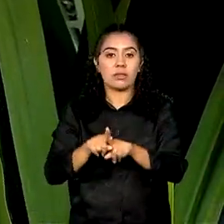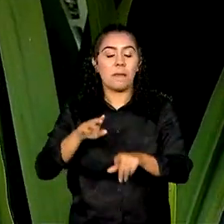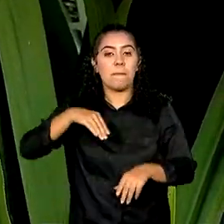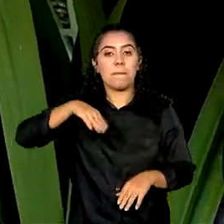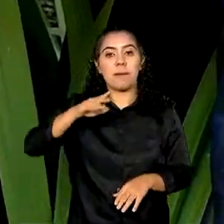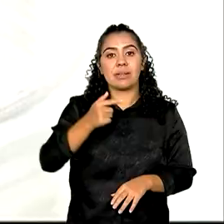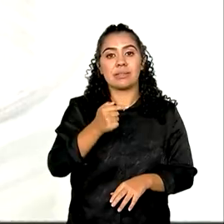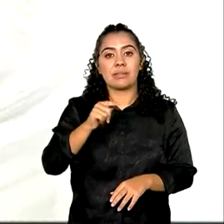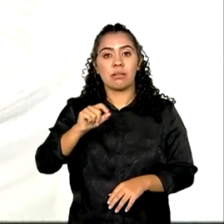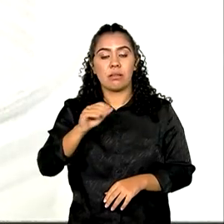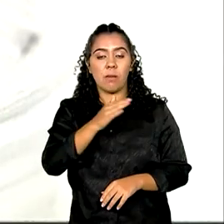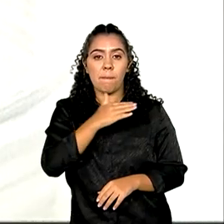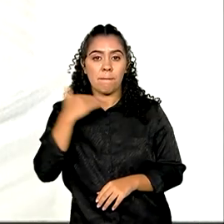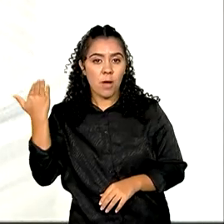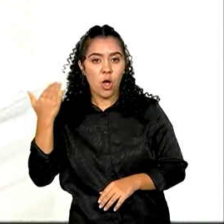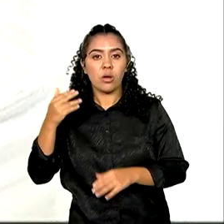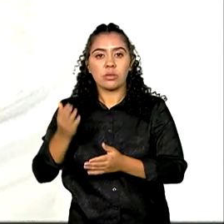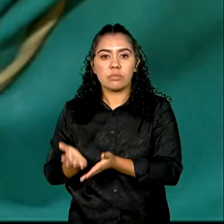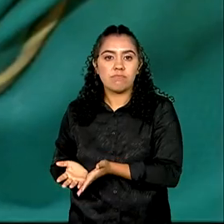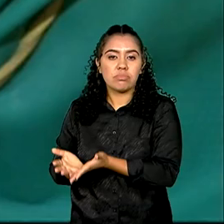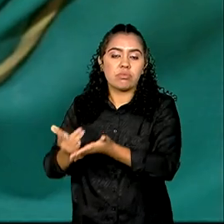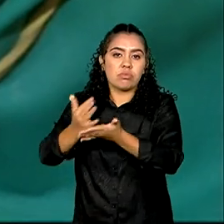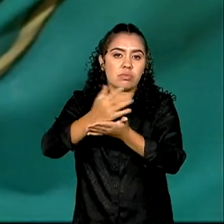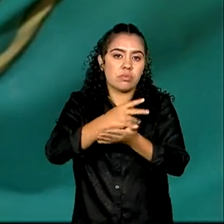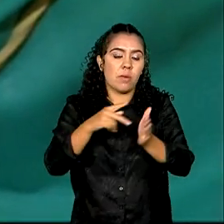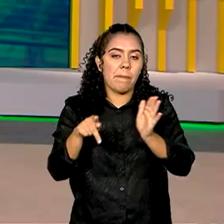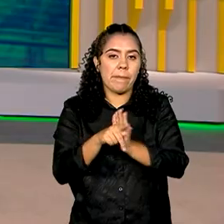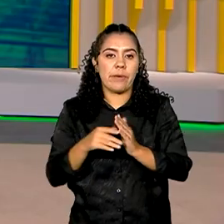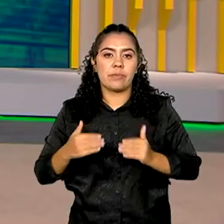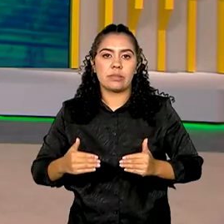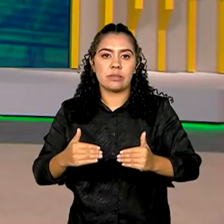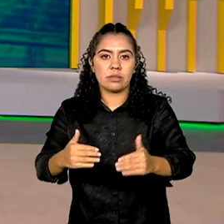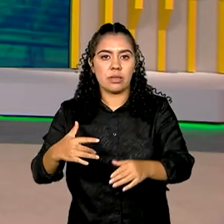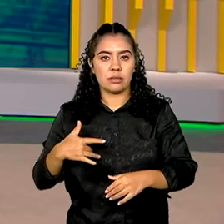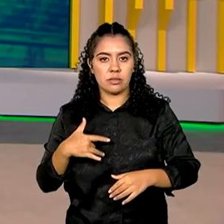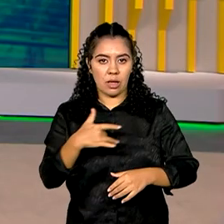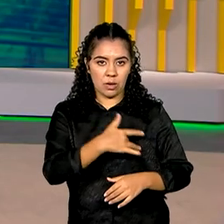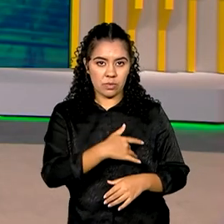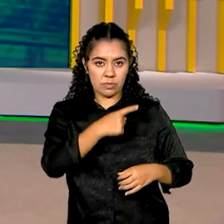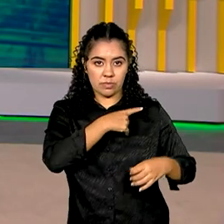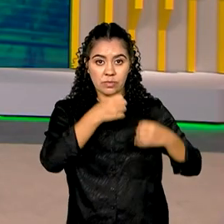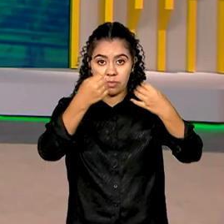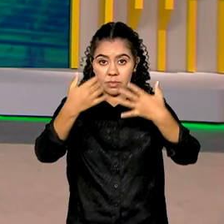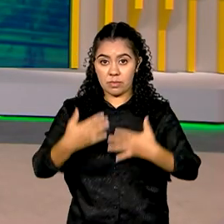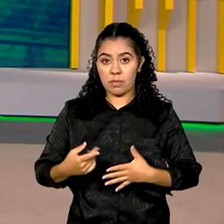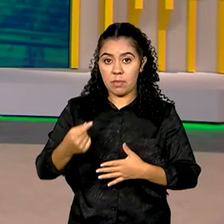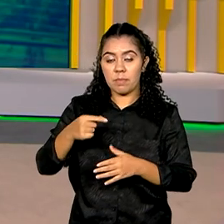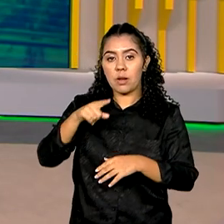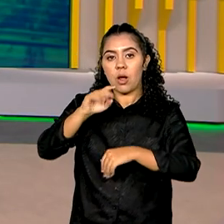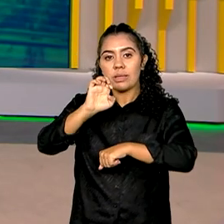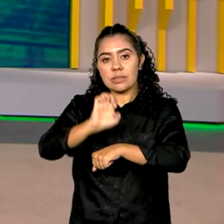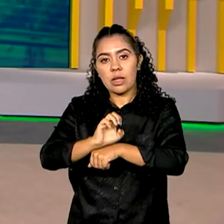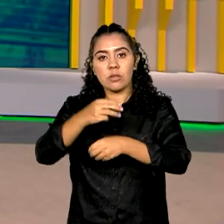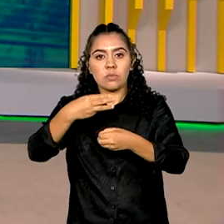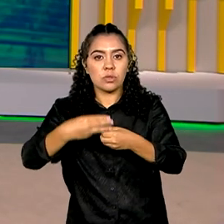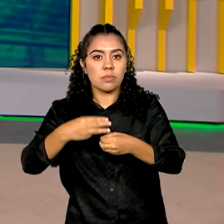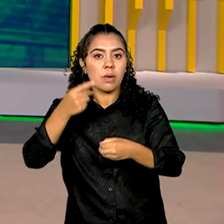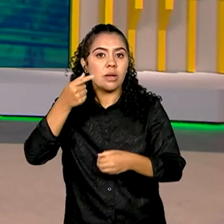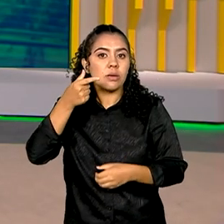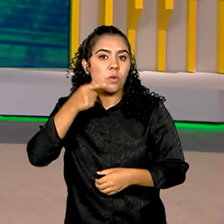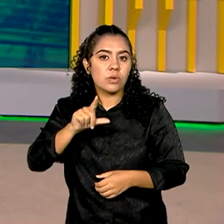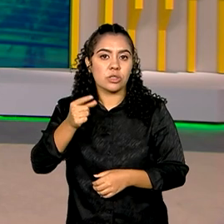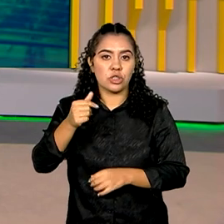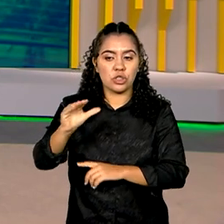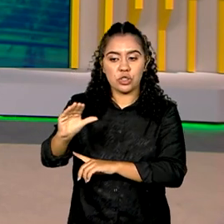segundo o último levantamento do Ministério da Saúde. Para receber o recurso, o Estado ou o município deve enviar ao governo